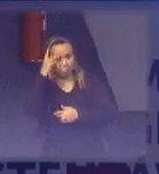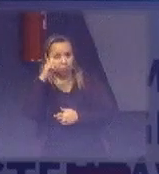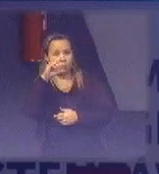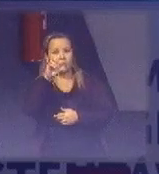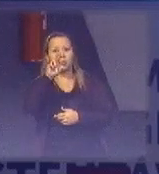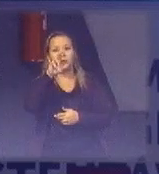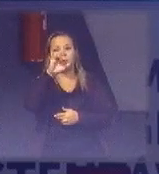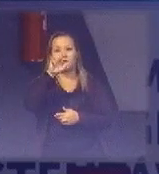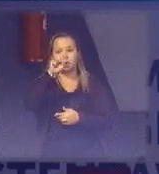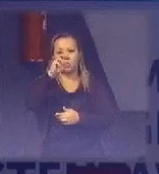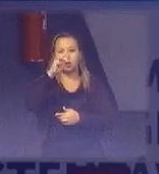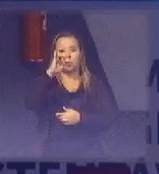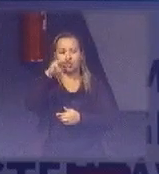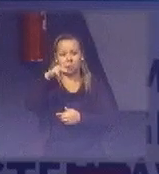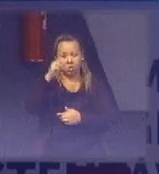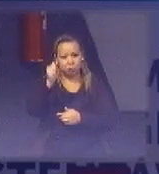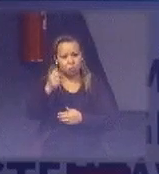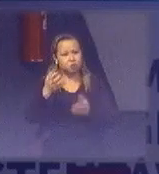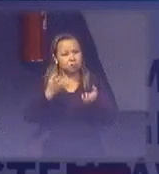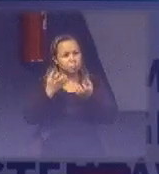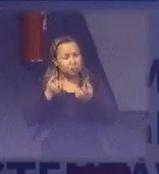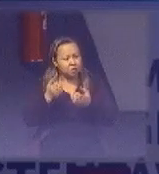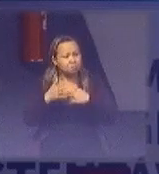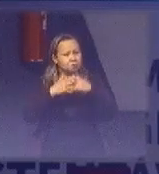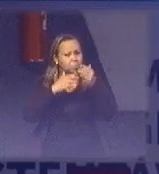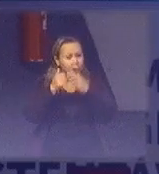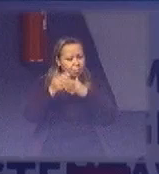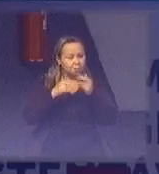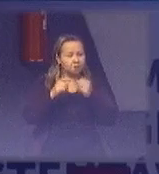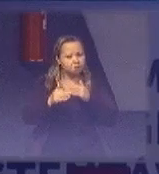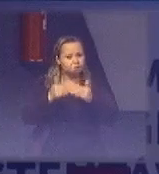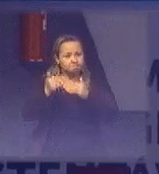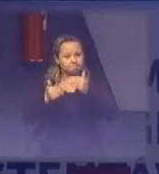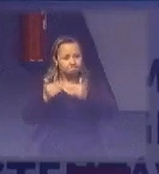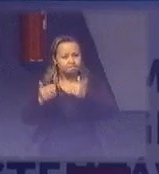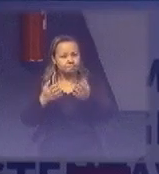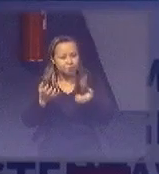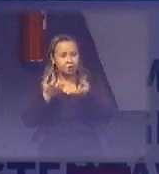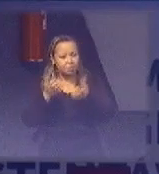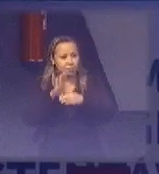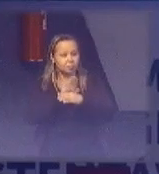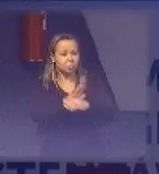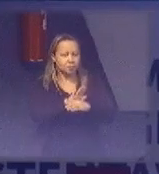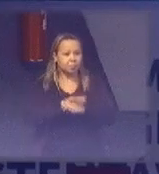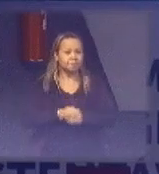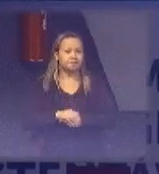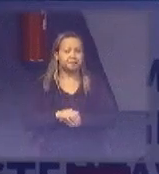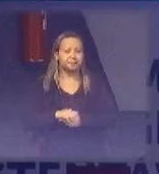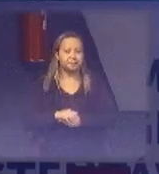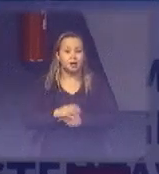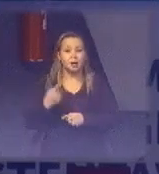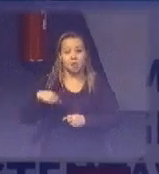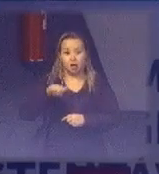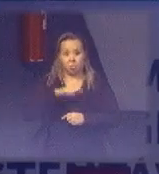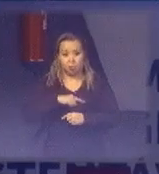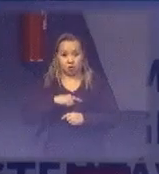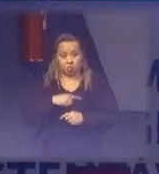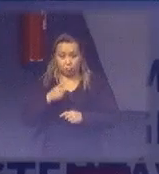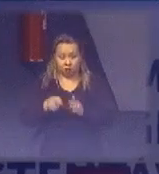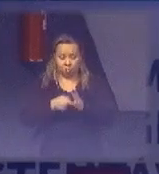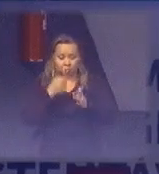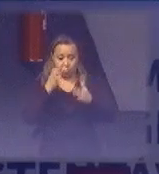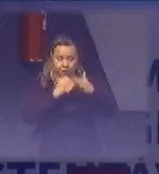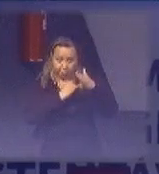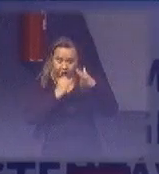colocar essa prática em andamento. Então, nós fomos o primeiro órgão, e em termos de